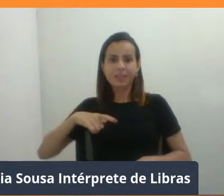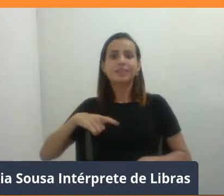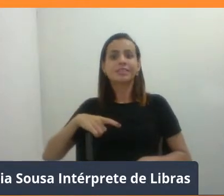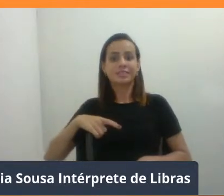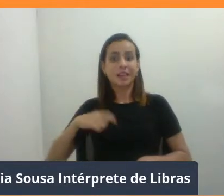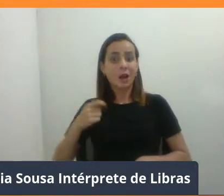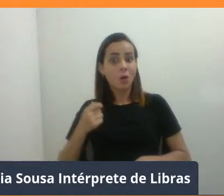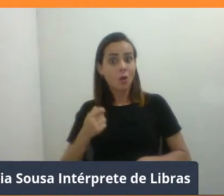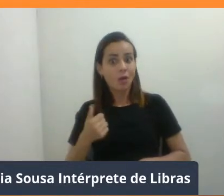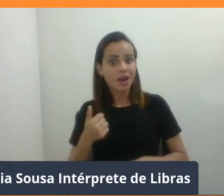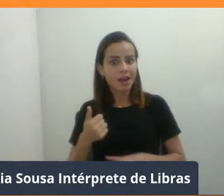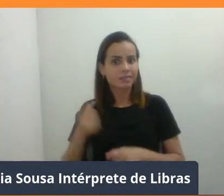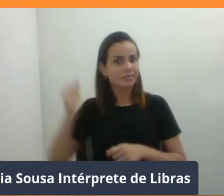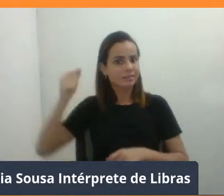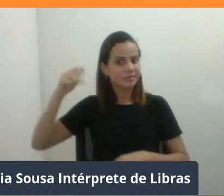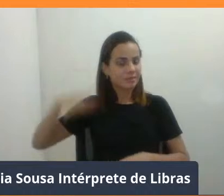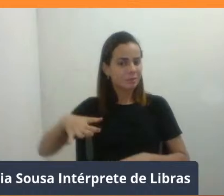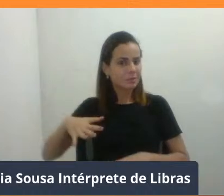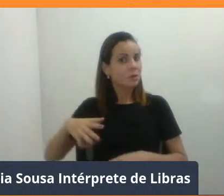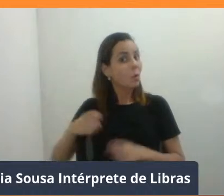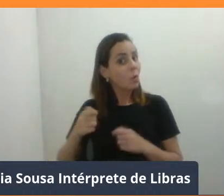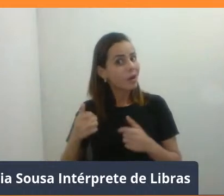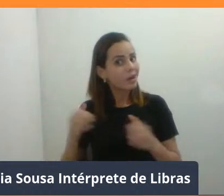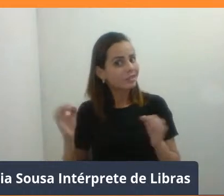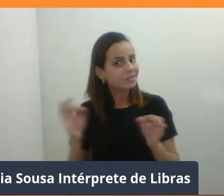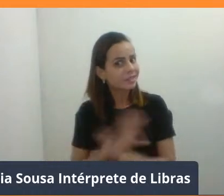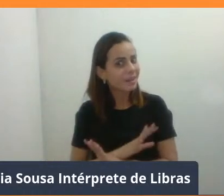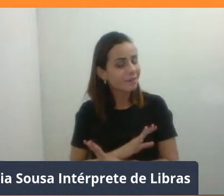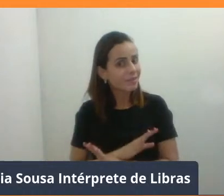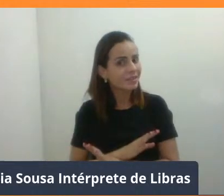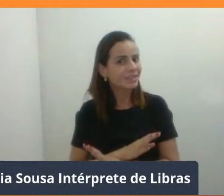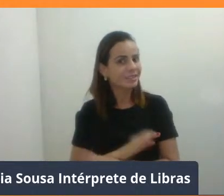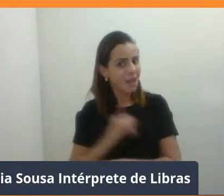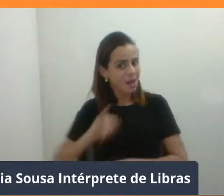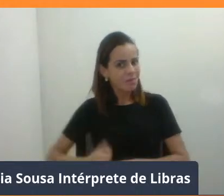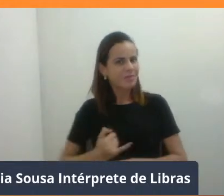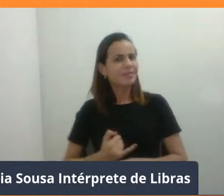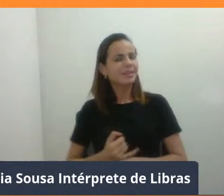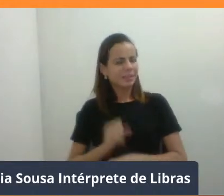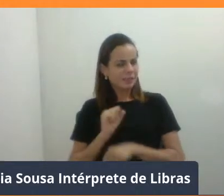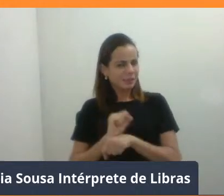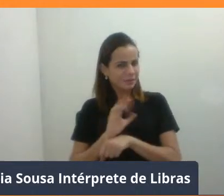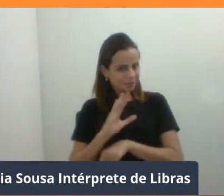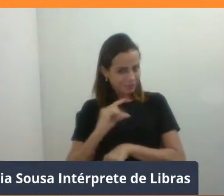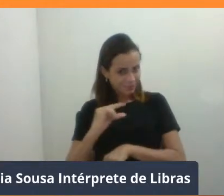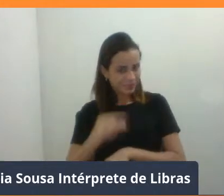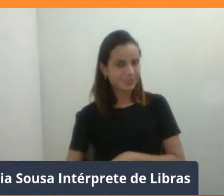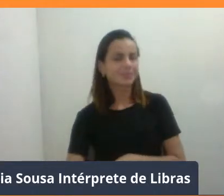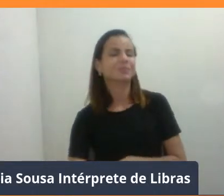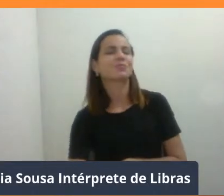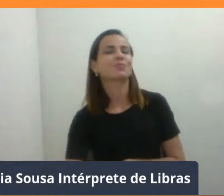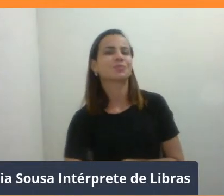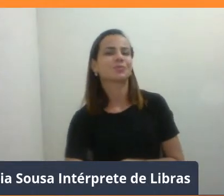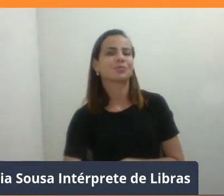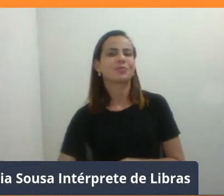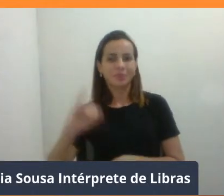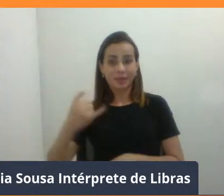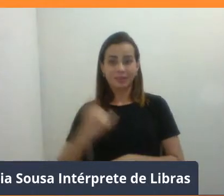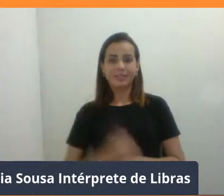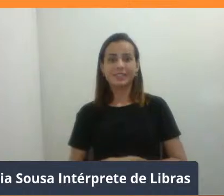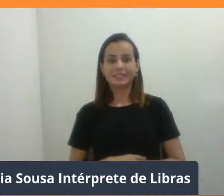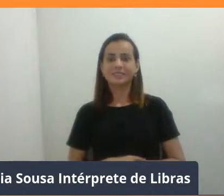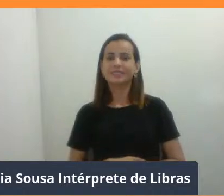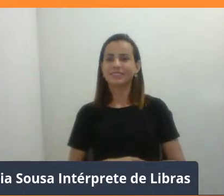para você que está assistindo o Pint. Não perde essa oportunidade, porque a gente vai aproveitar já já, né, Marcelo? Já já a gente vai de longe aqui e dá uma